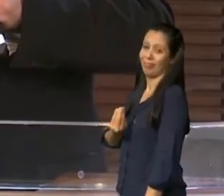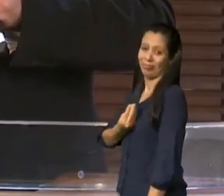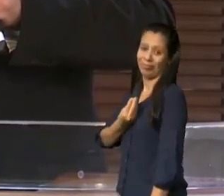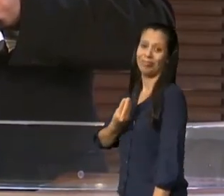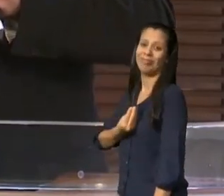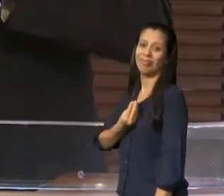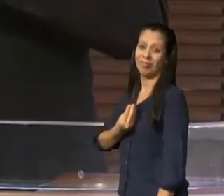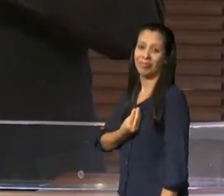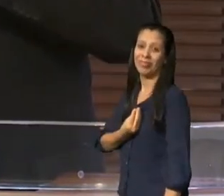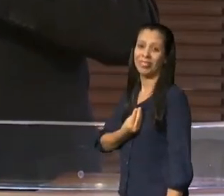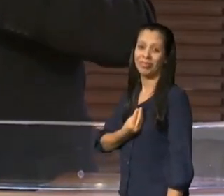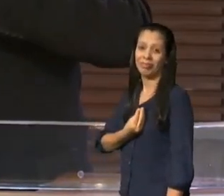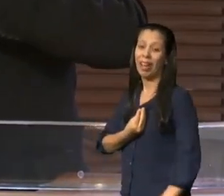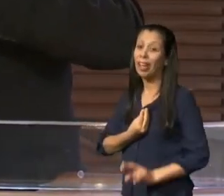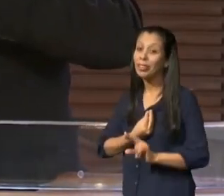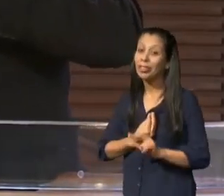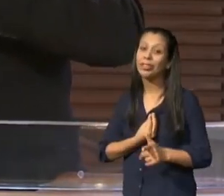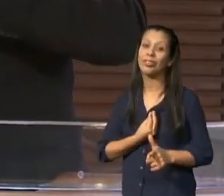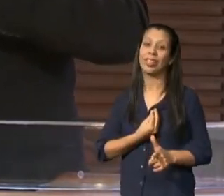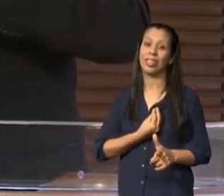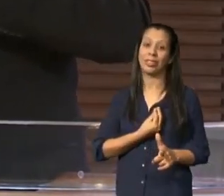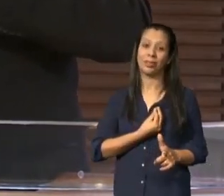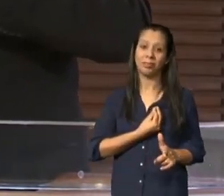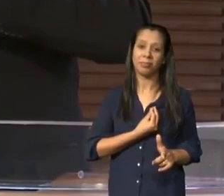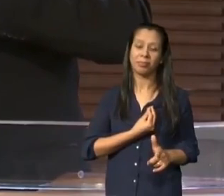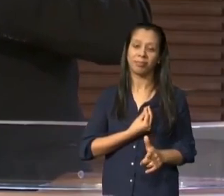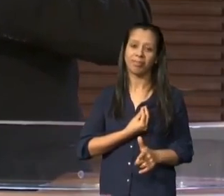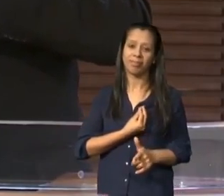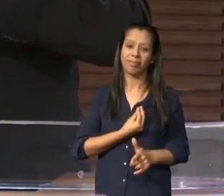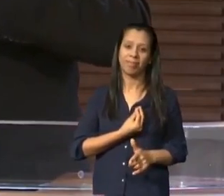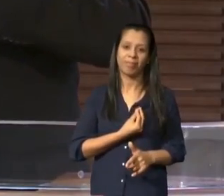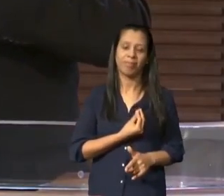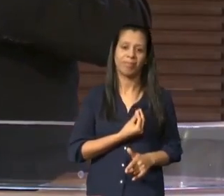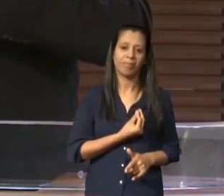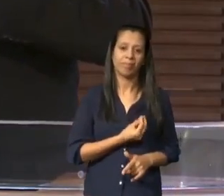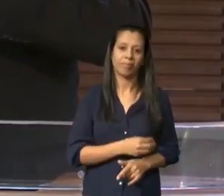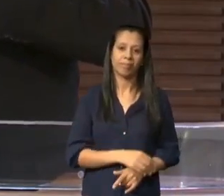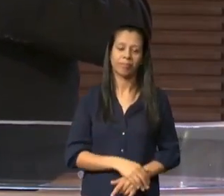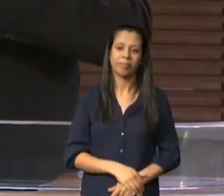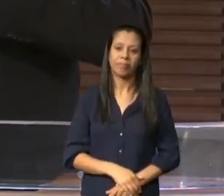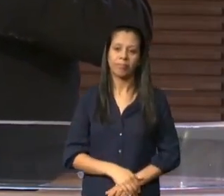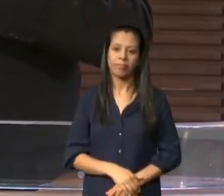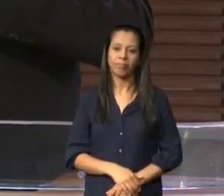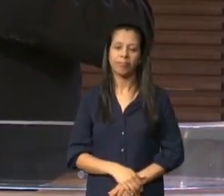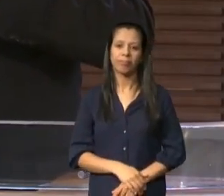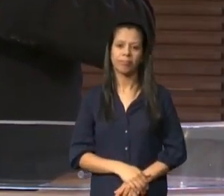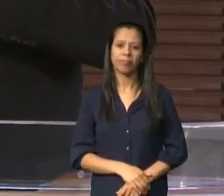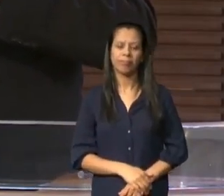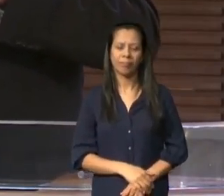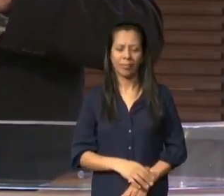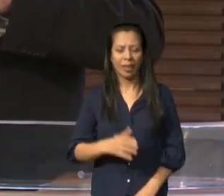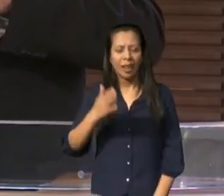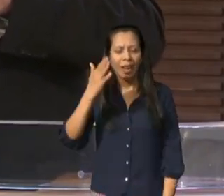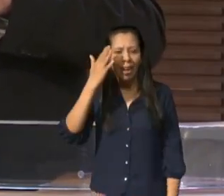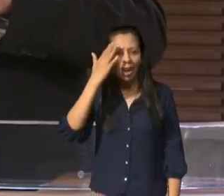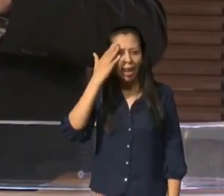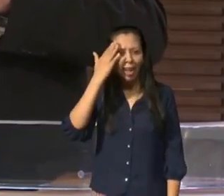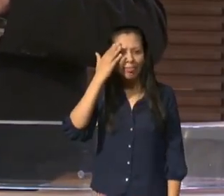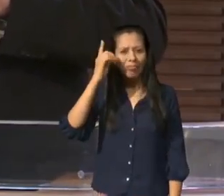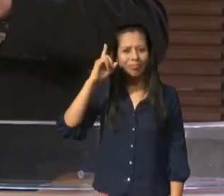sabe queridos porque Deus se desgostou dessa atitude deles